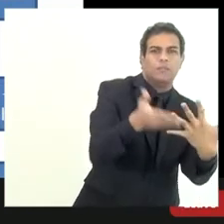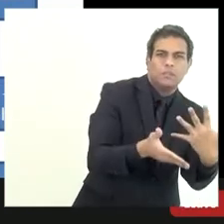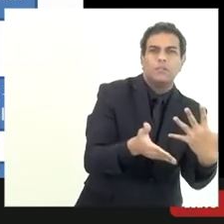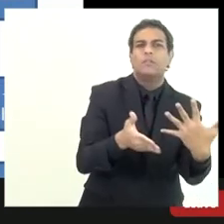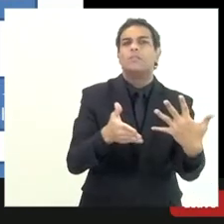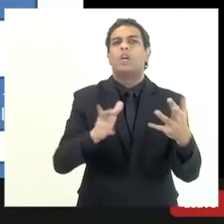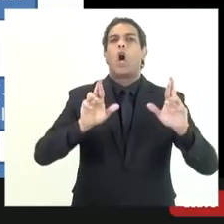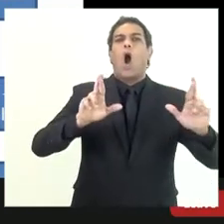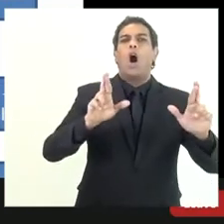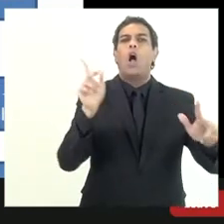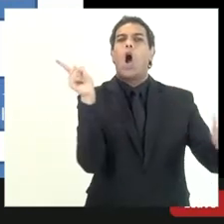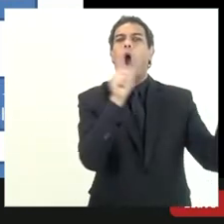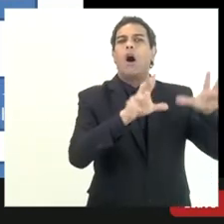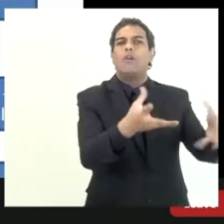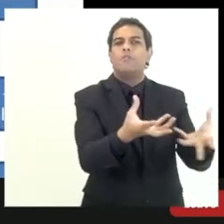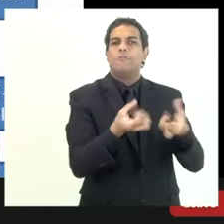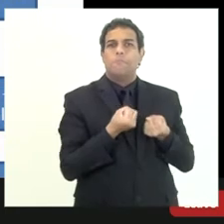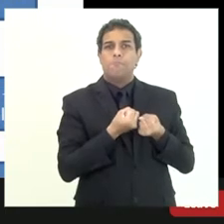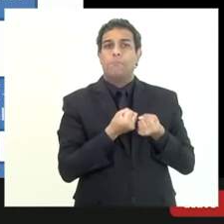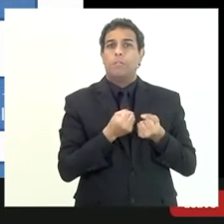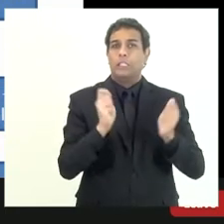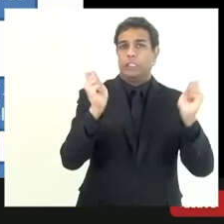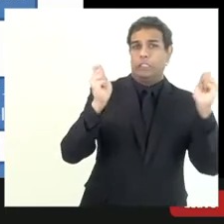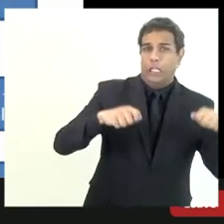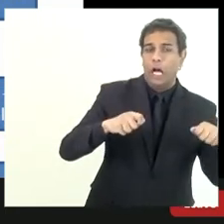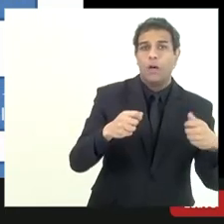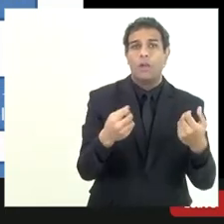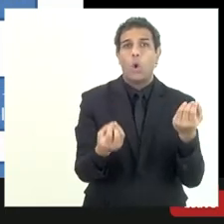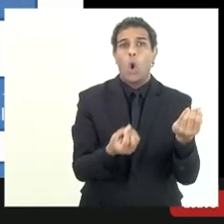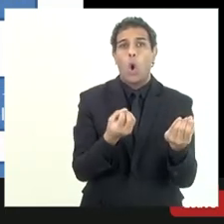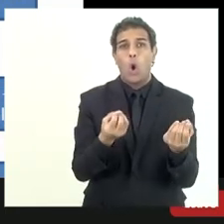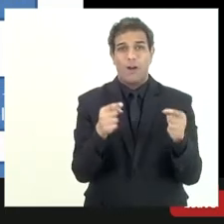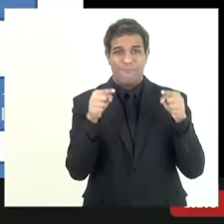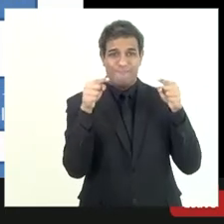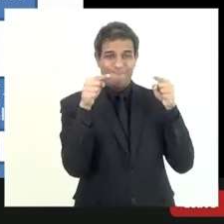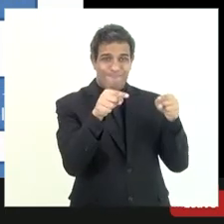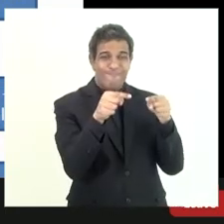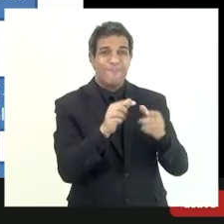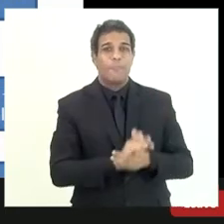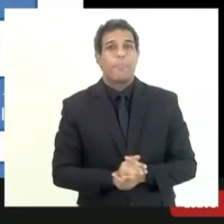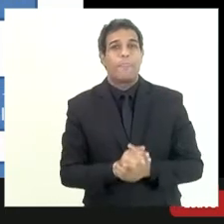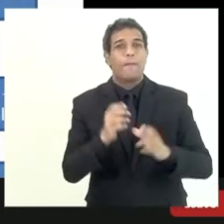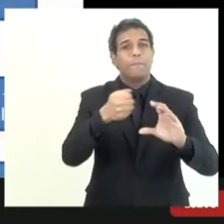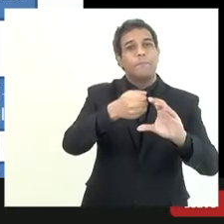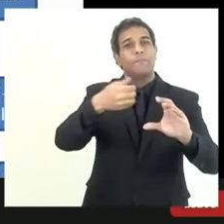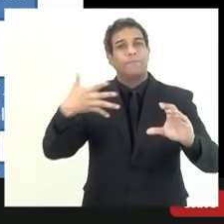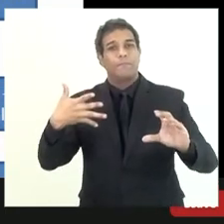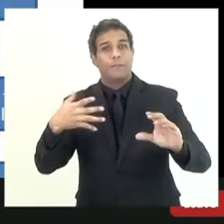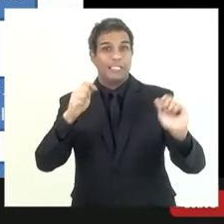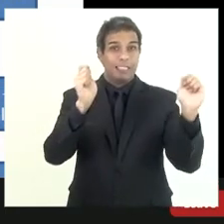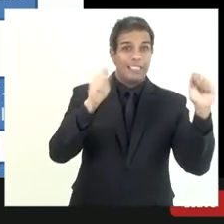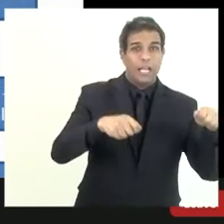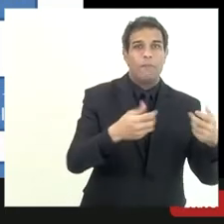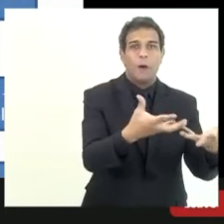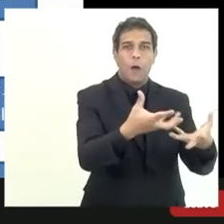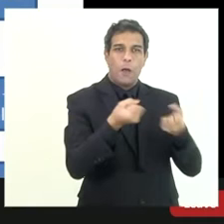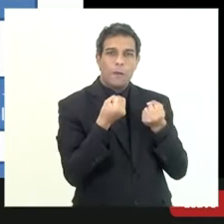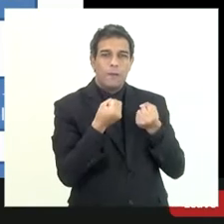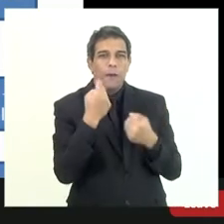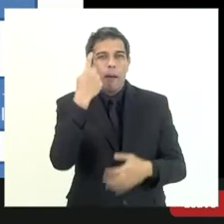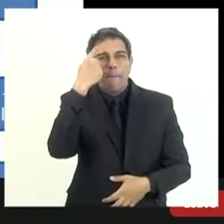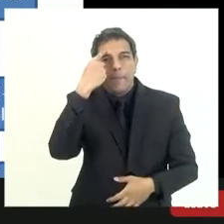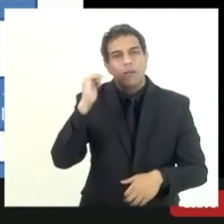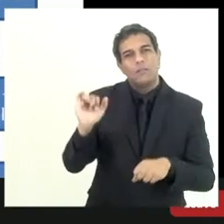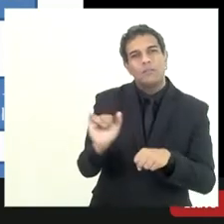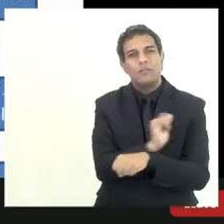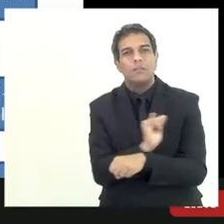expectativa de recebimento como provável ou seja para ele ser classificado como provável né eu tenho que ter